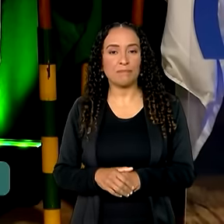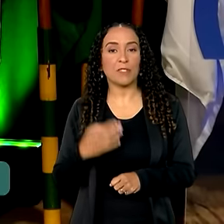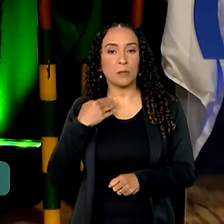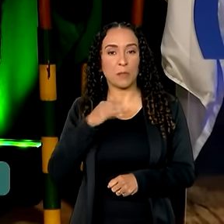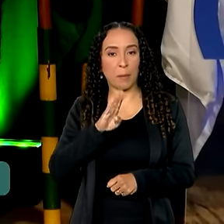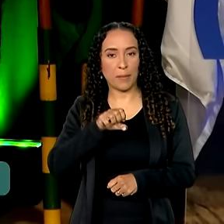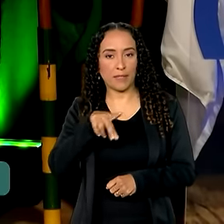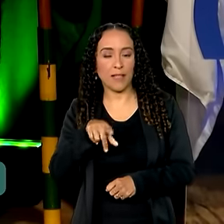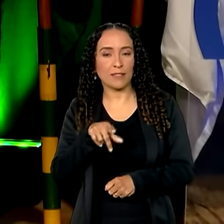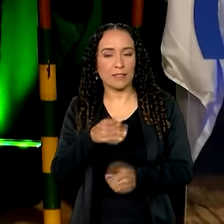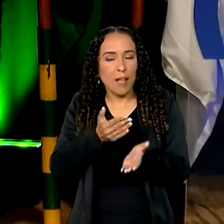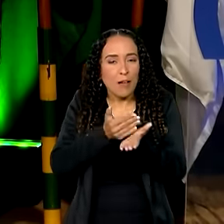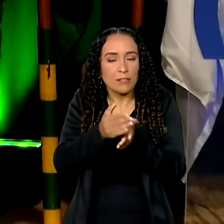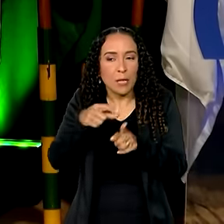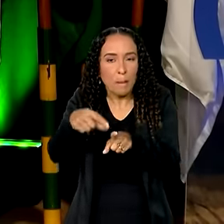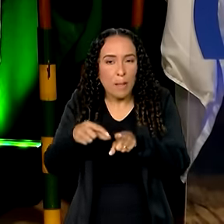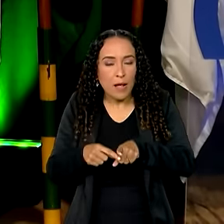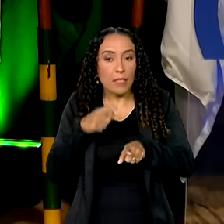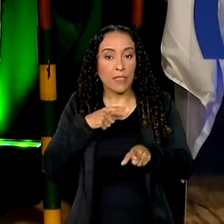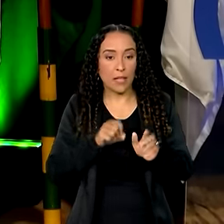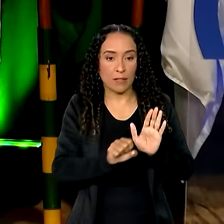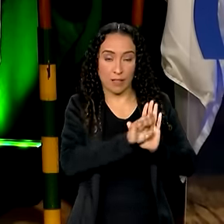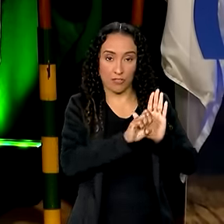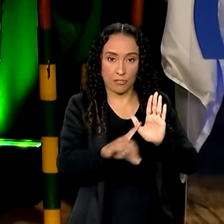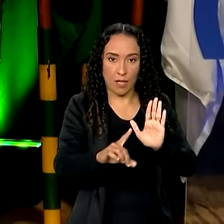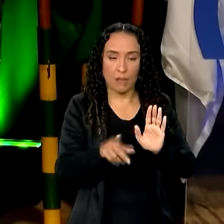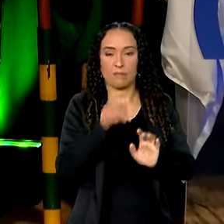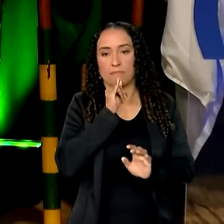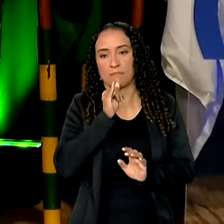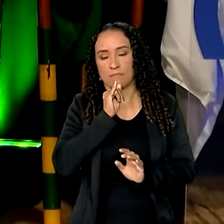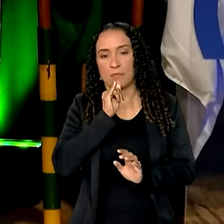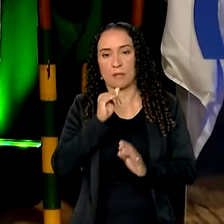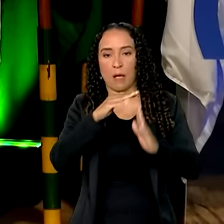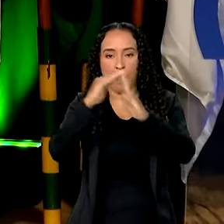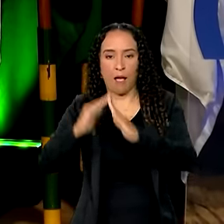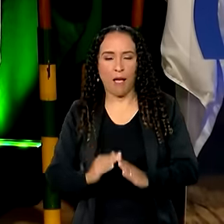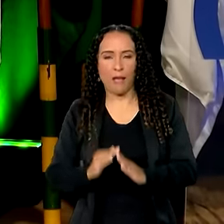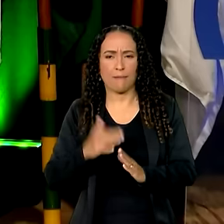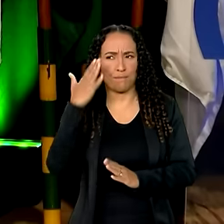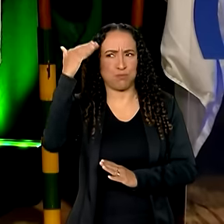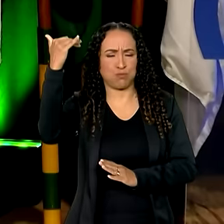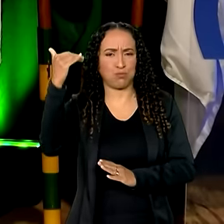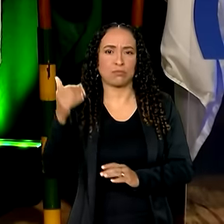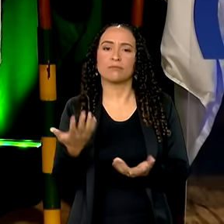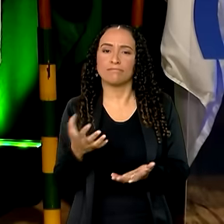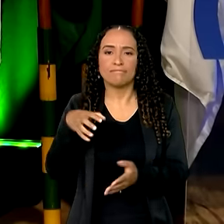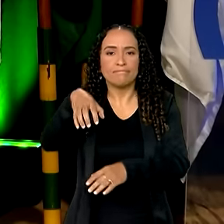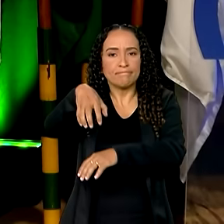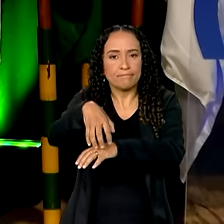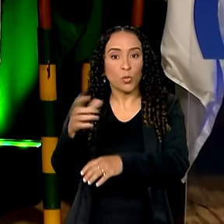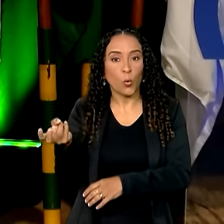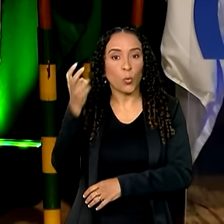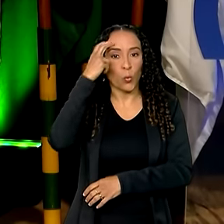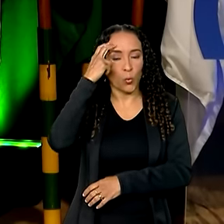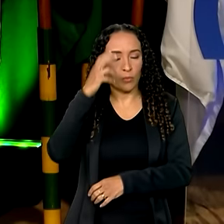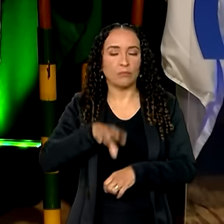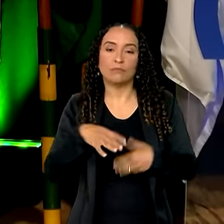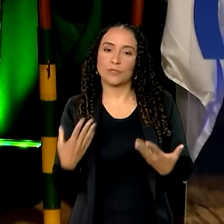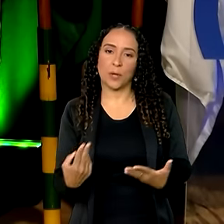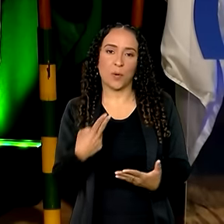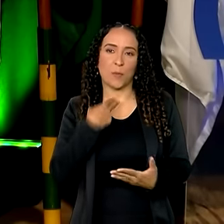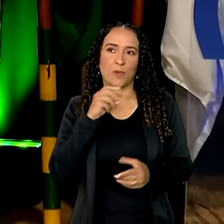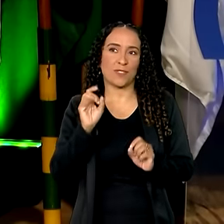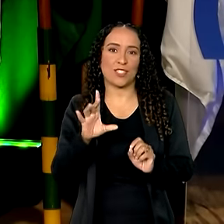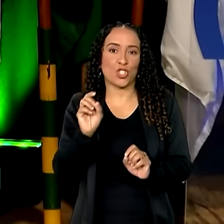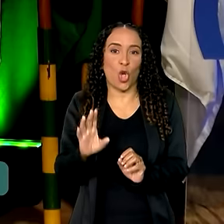entrando na periferia. Fizemos um edital, por exemplo, para as nossas favelas, um sucesso extraordinário dos centros culturais. Então não pode